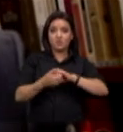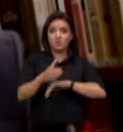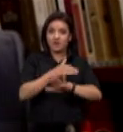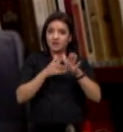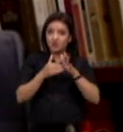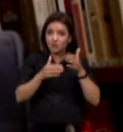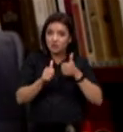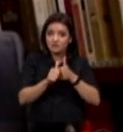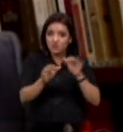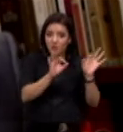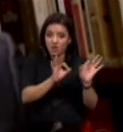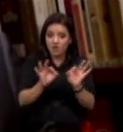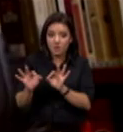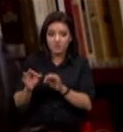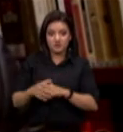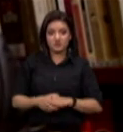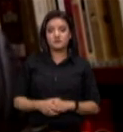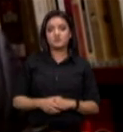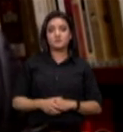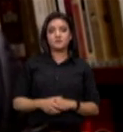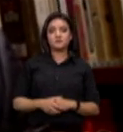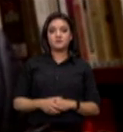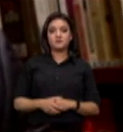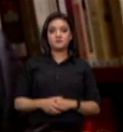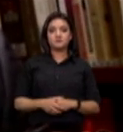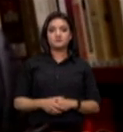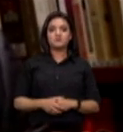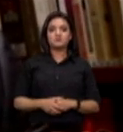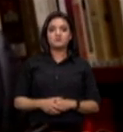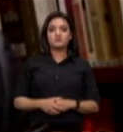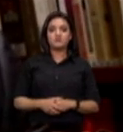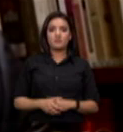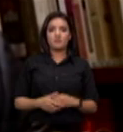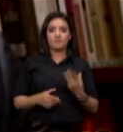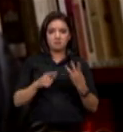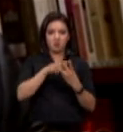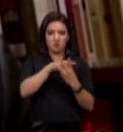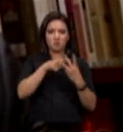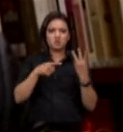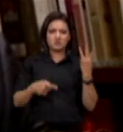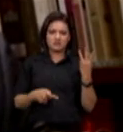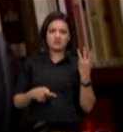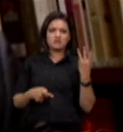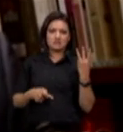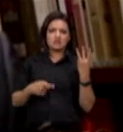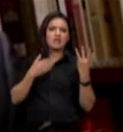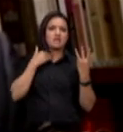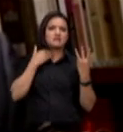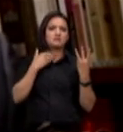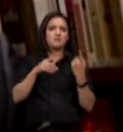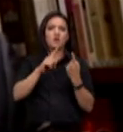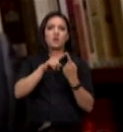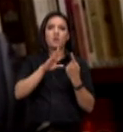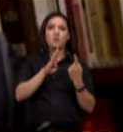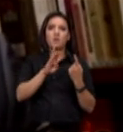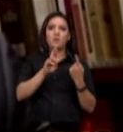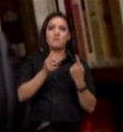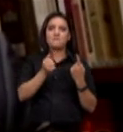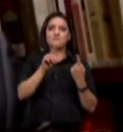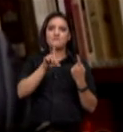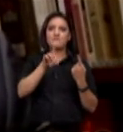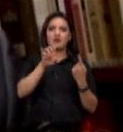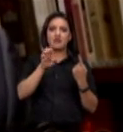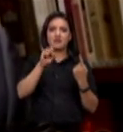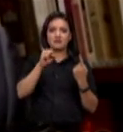acompanhando nessa audiência o Bradesco Itaú Unibanco Santander anunciaram recentemente a criação do